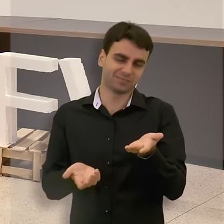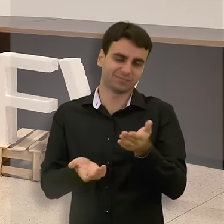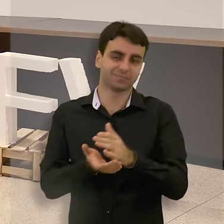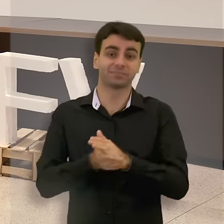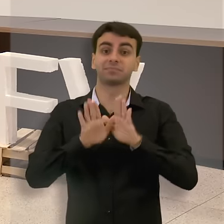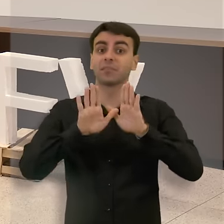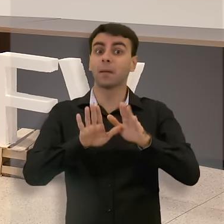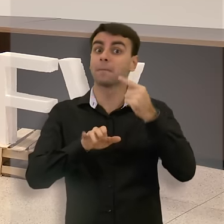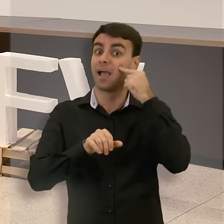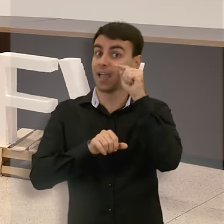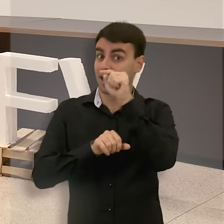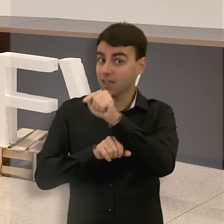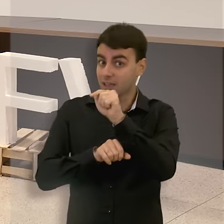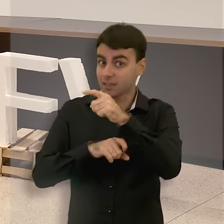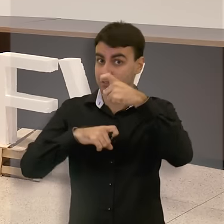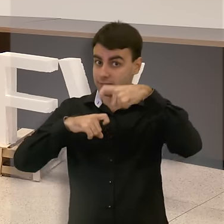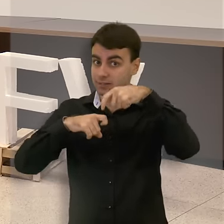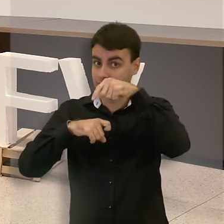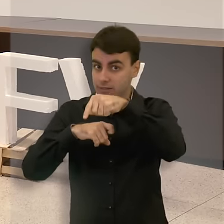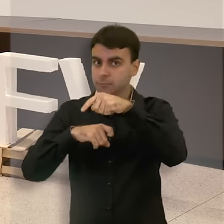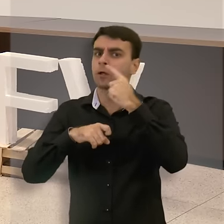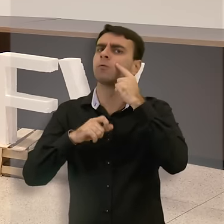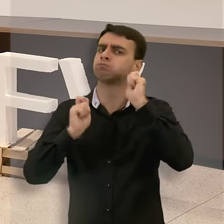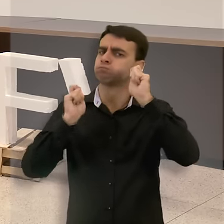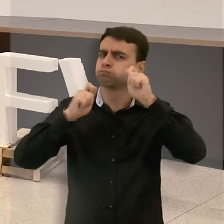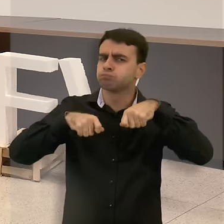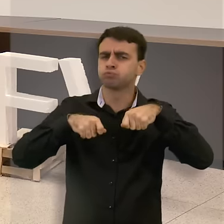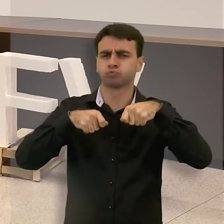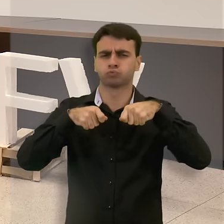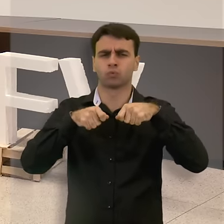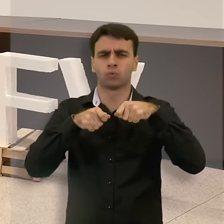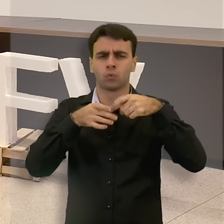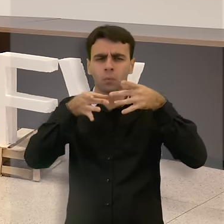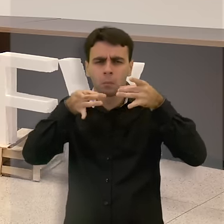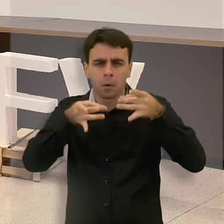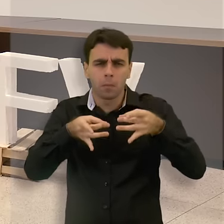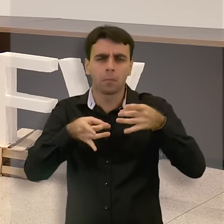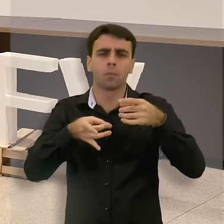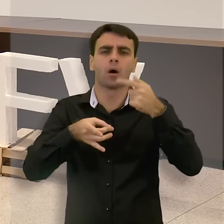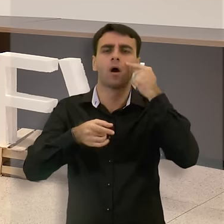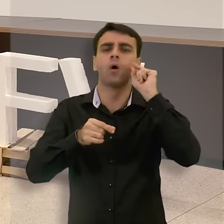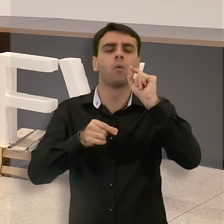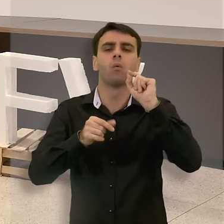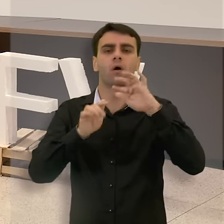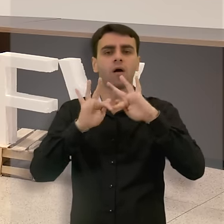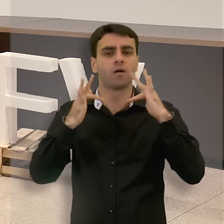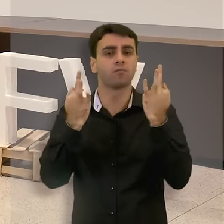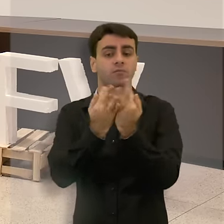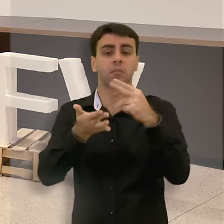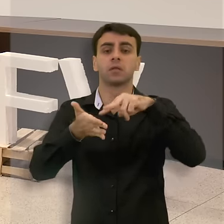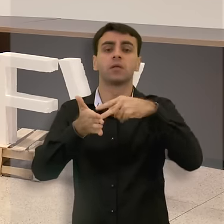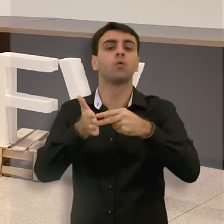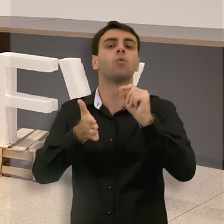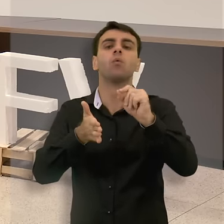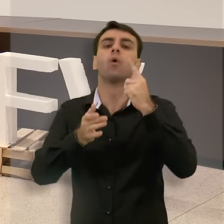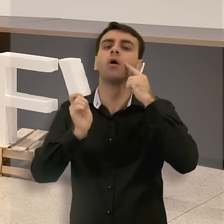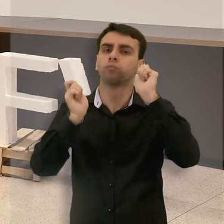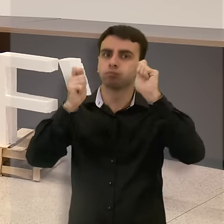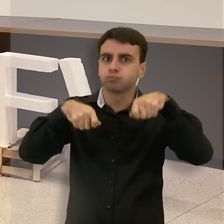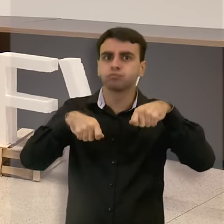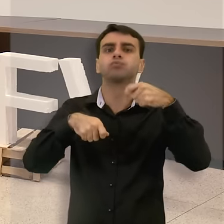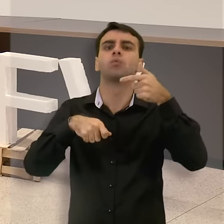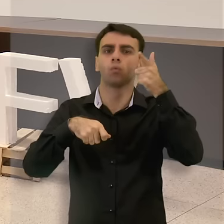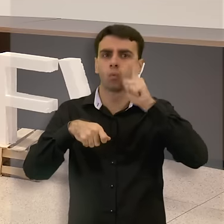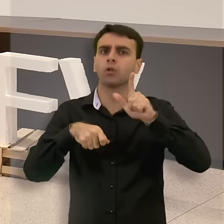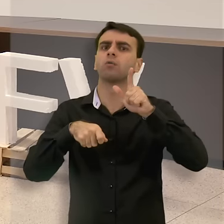Só que aquele médico bem capacitado, e capacitado aí numa medicina de família significa ter competências para